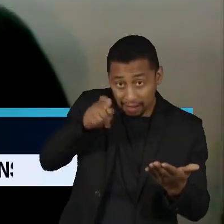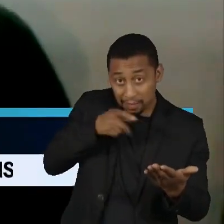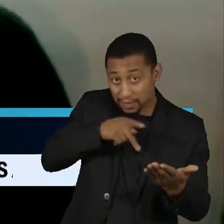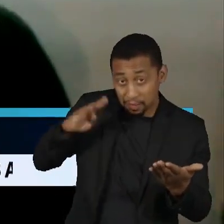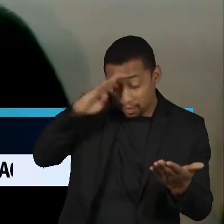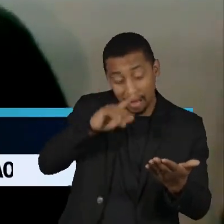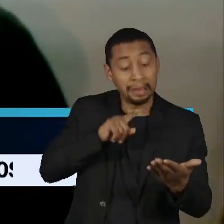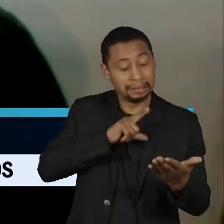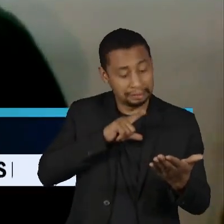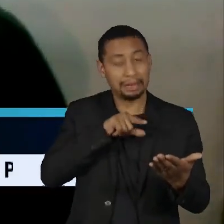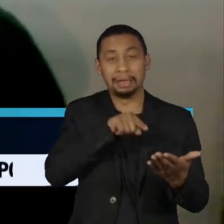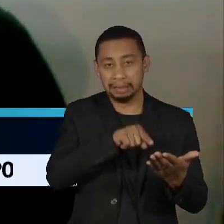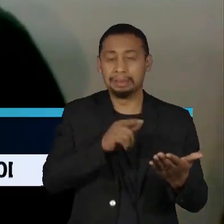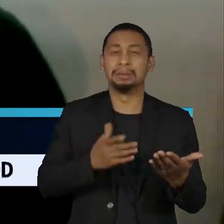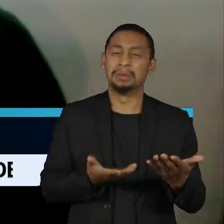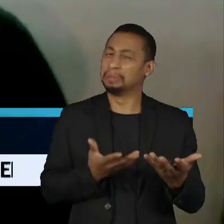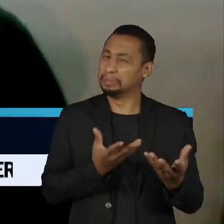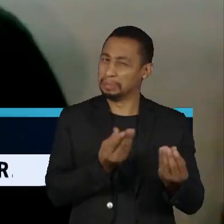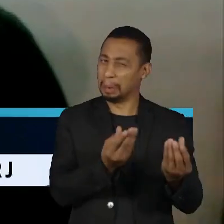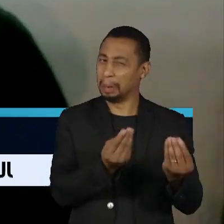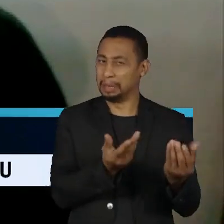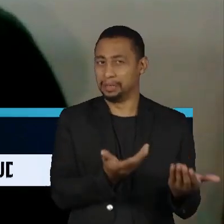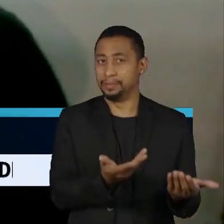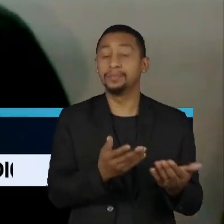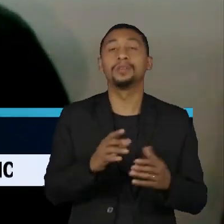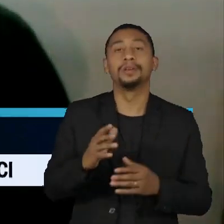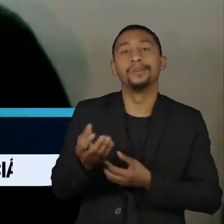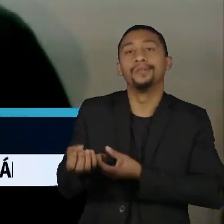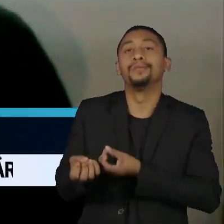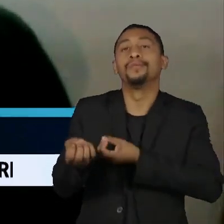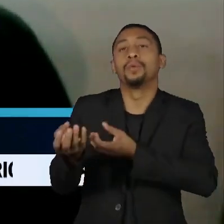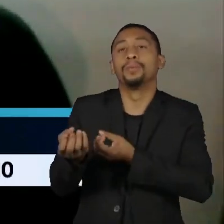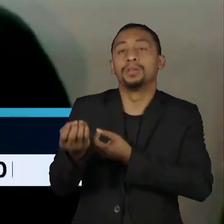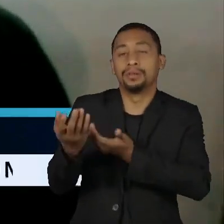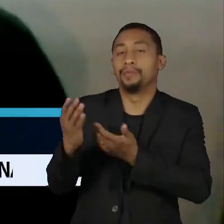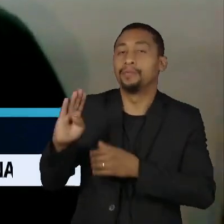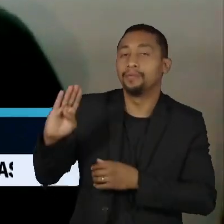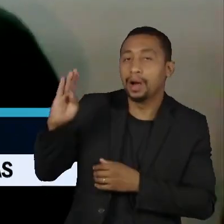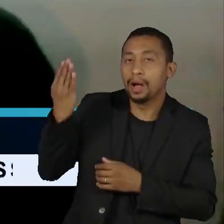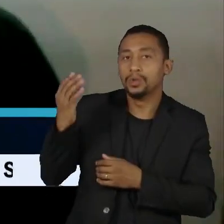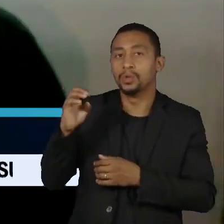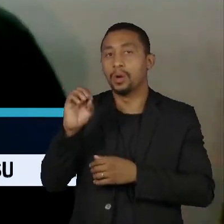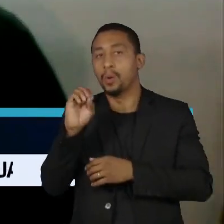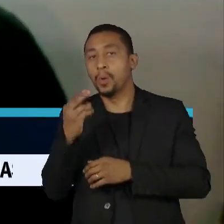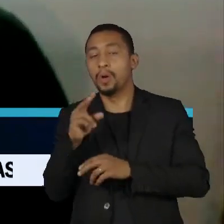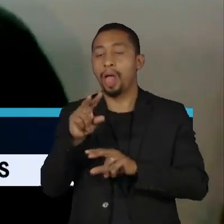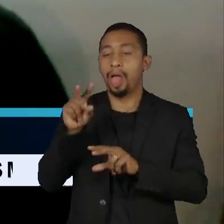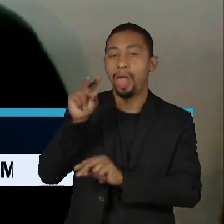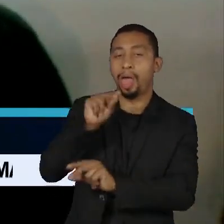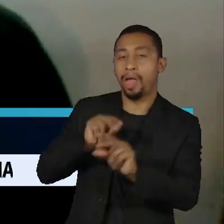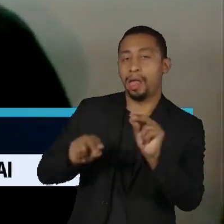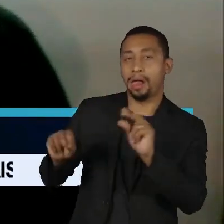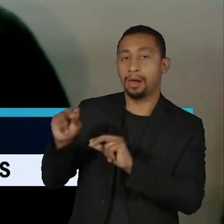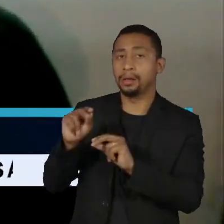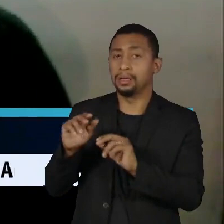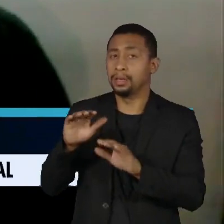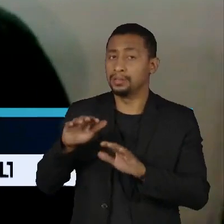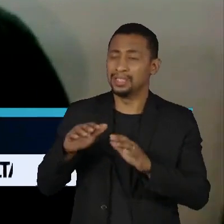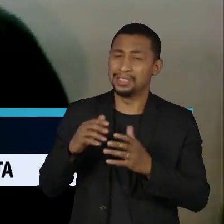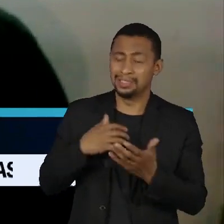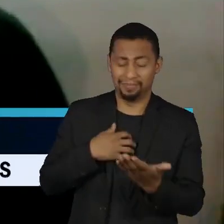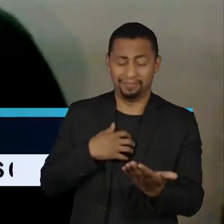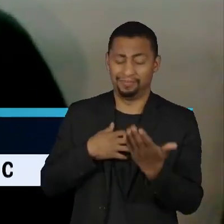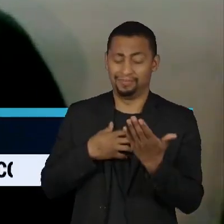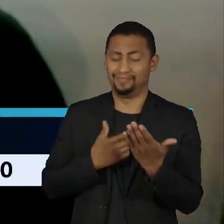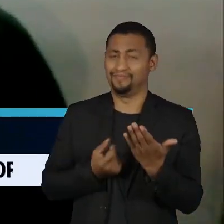com base em premissas falsas ou em conteúdo enganoso, provavelmente tomamos uma decisão que talvez, num momento saudável, não